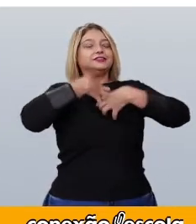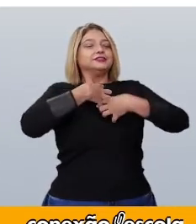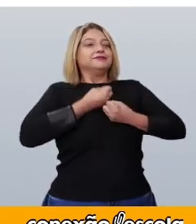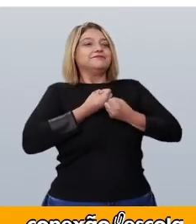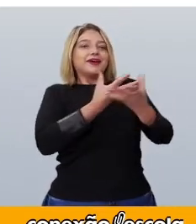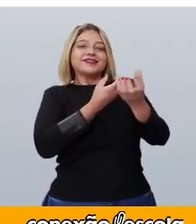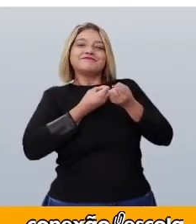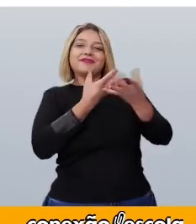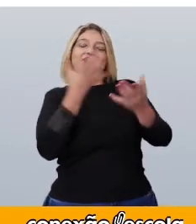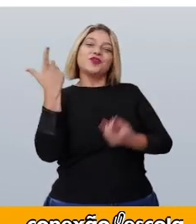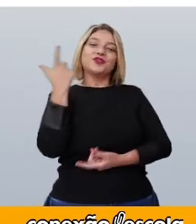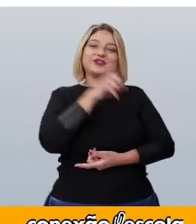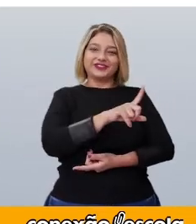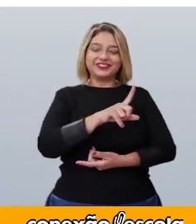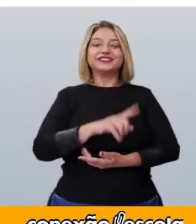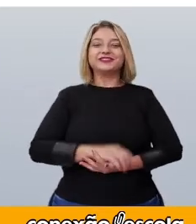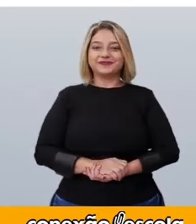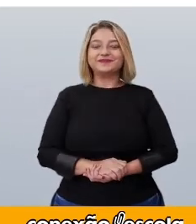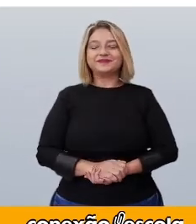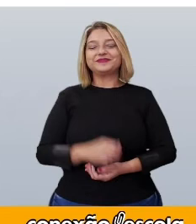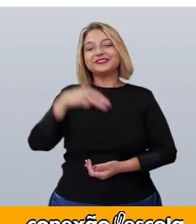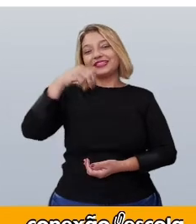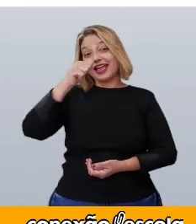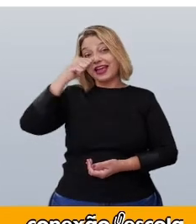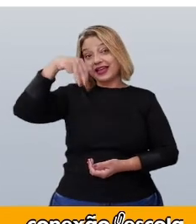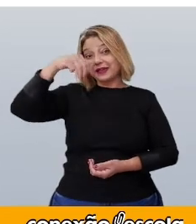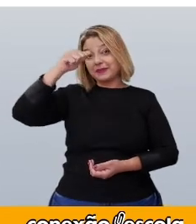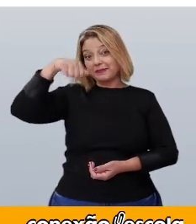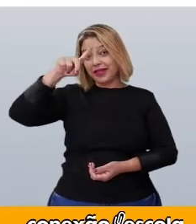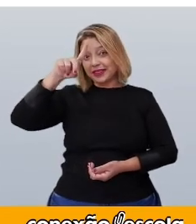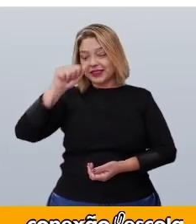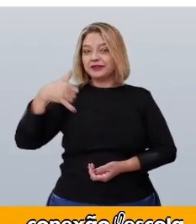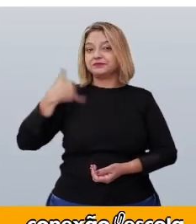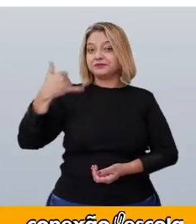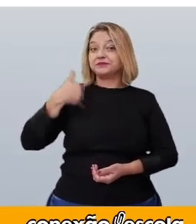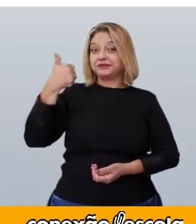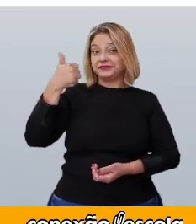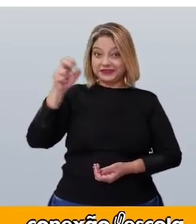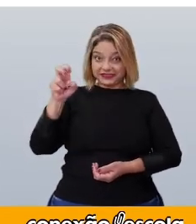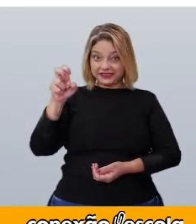meio do que estou desenhando. Amanda, de 15 anos.